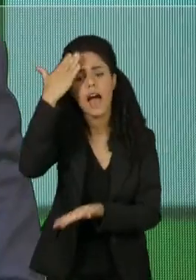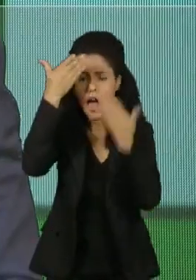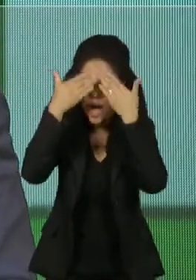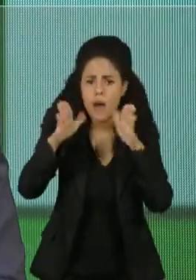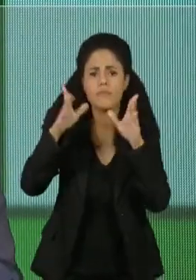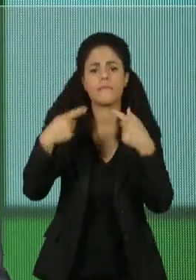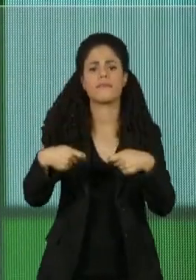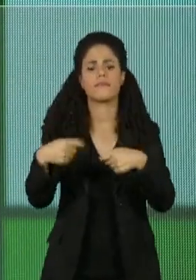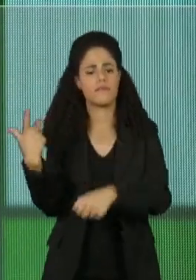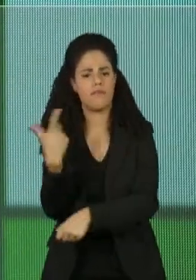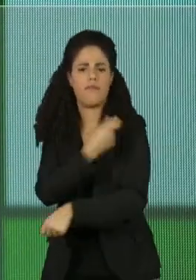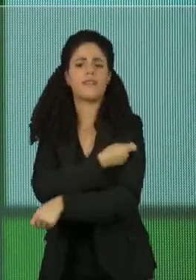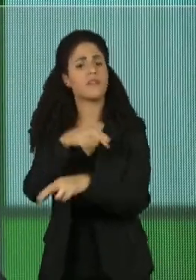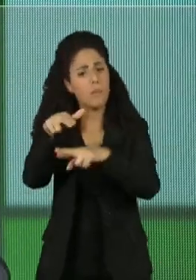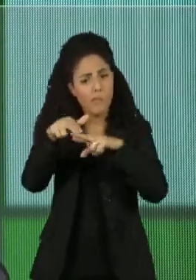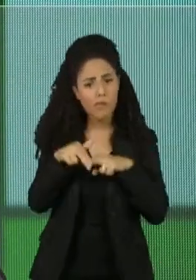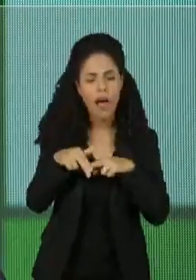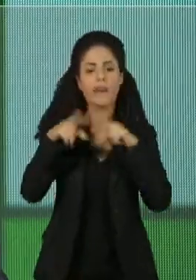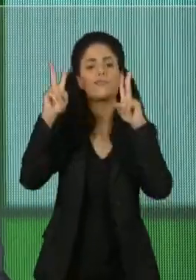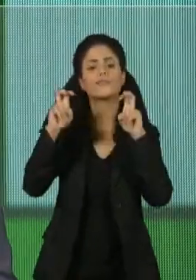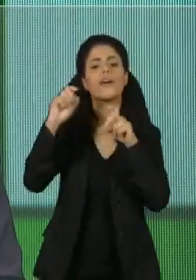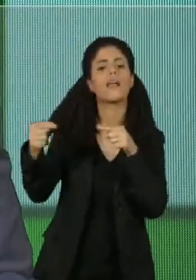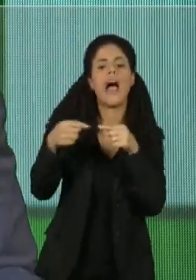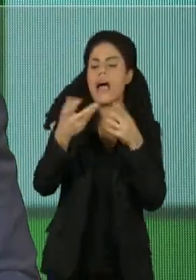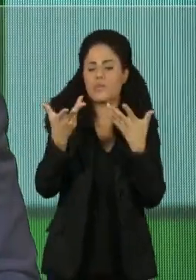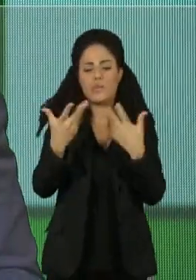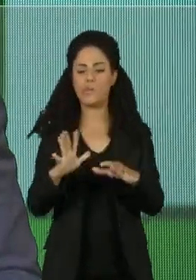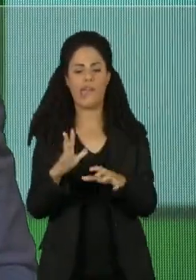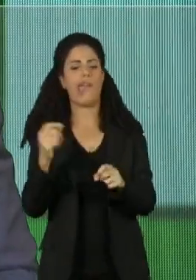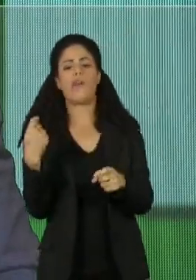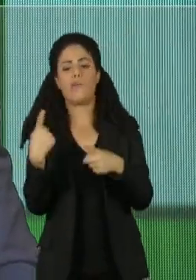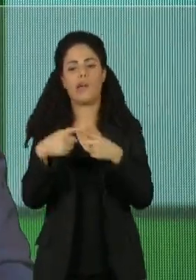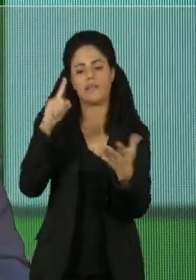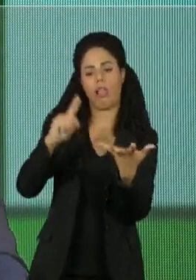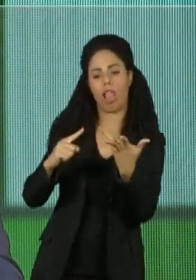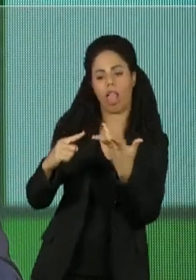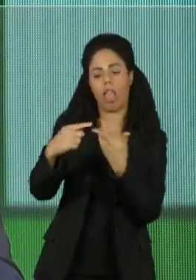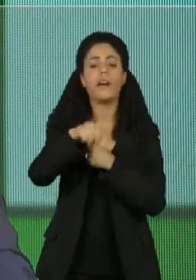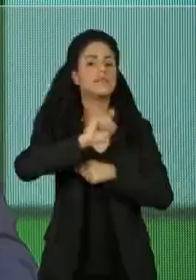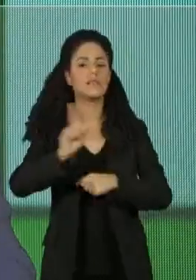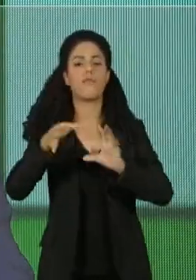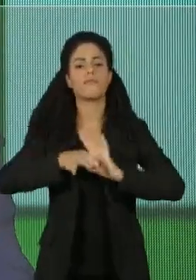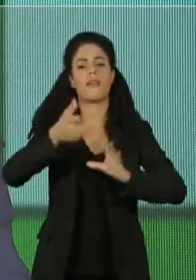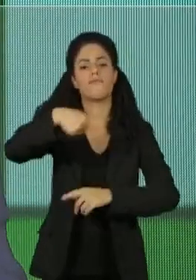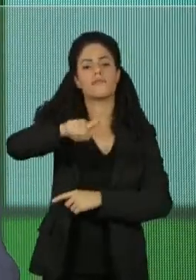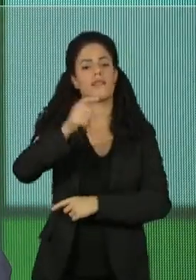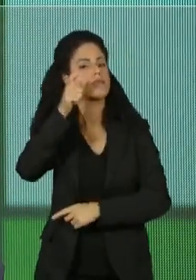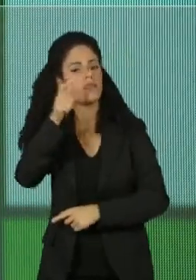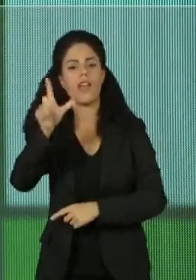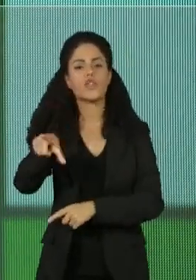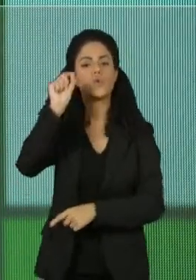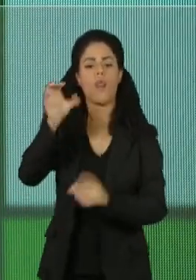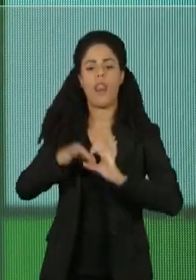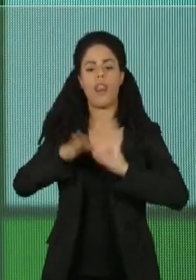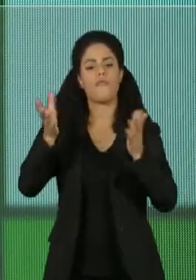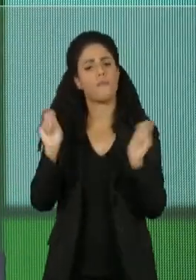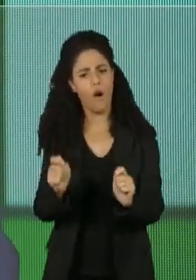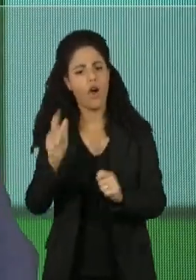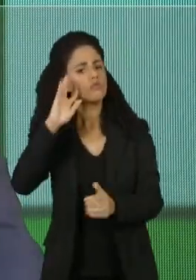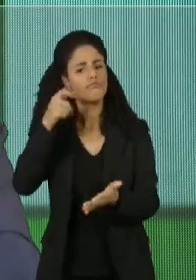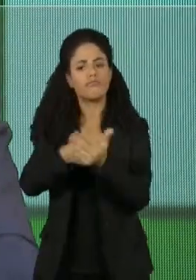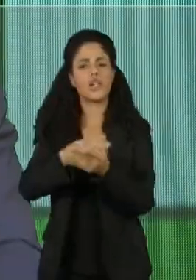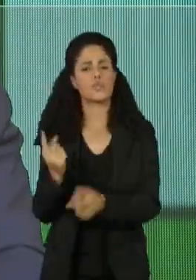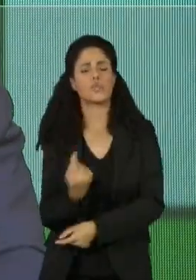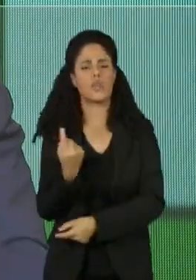a uma pessoa que, por alguma razão, não quer se vacinar. Nós vamos promover a liberdade. Cada um terá liberdade de tomar a sua